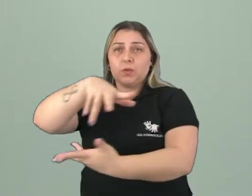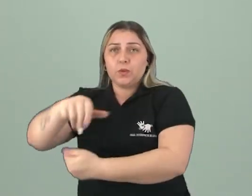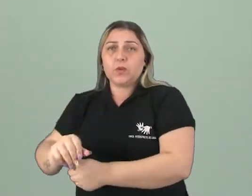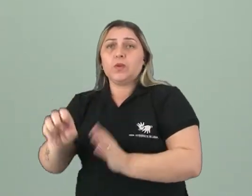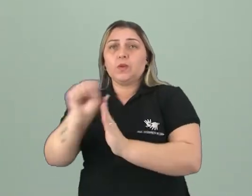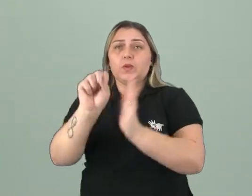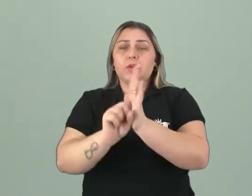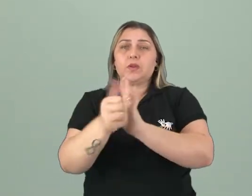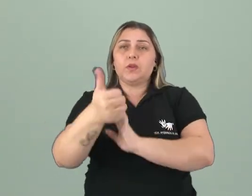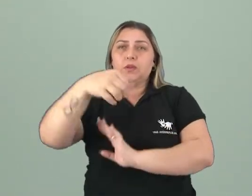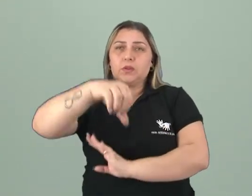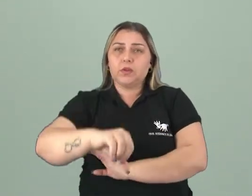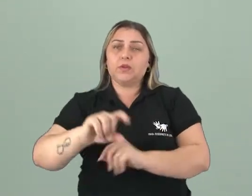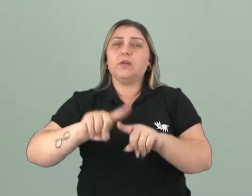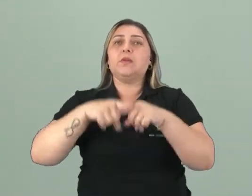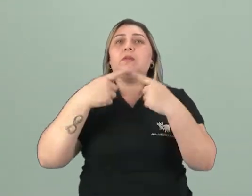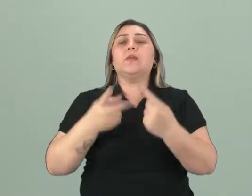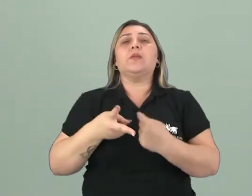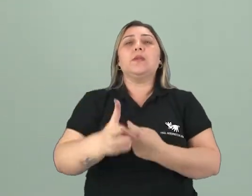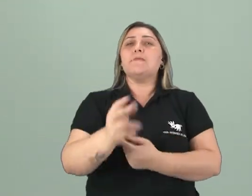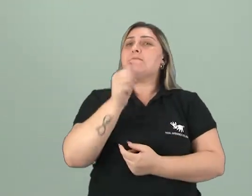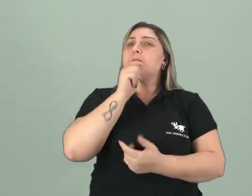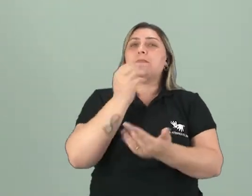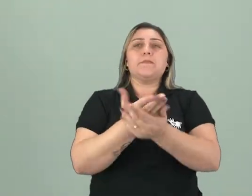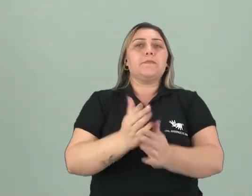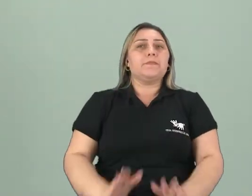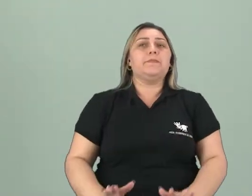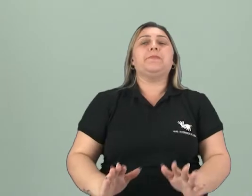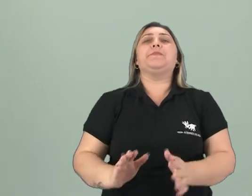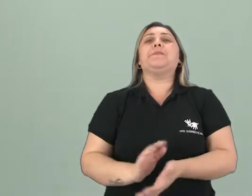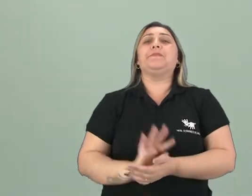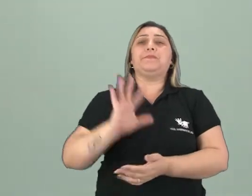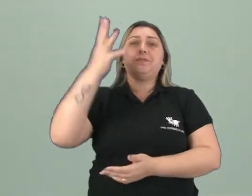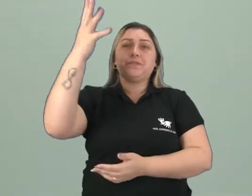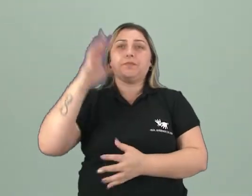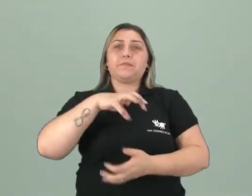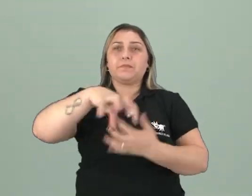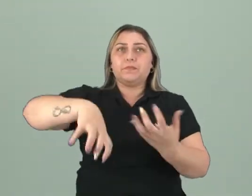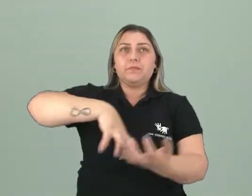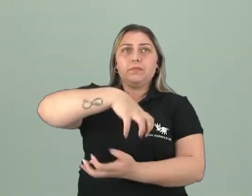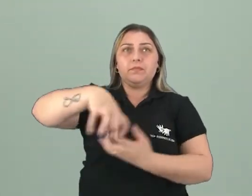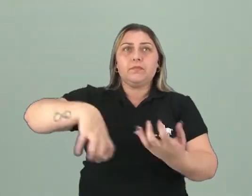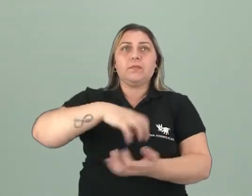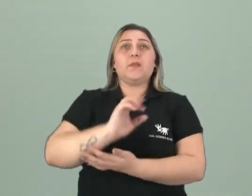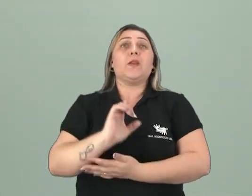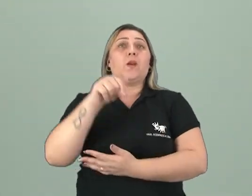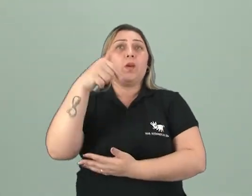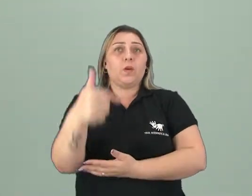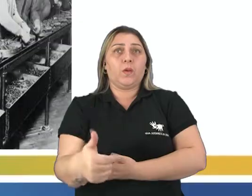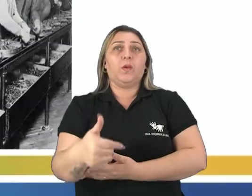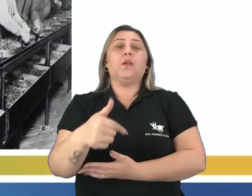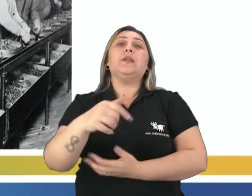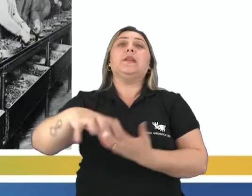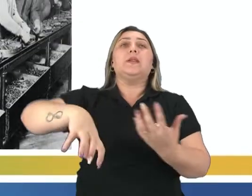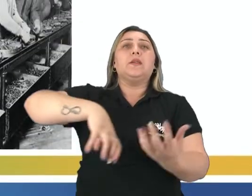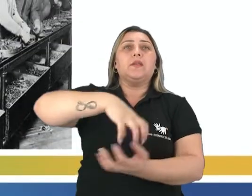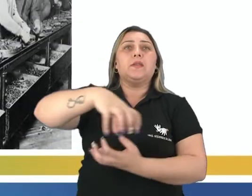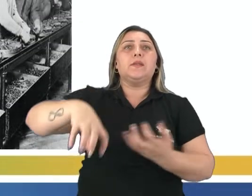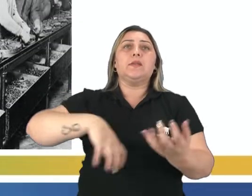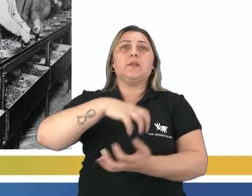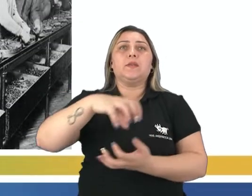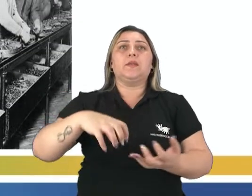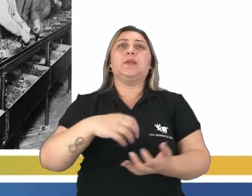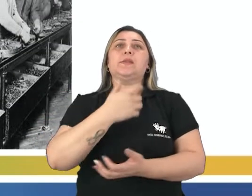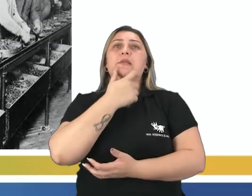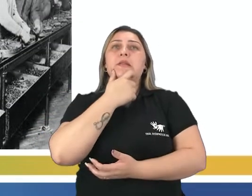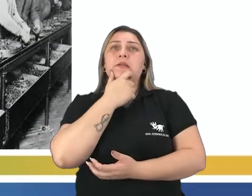século XIX. Mas vamos lá, que não acabou ainda os desdobramentos da Revolução. Outros desdobramentos da Revolução